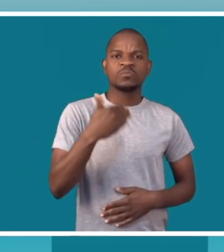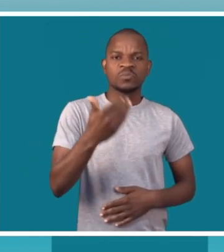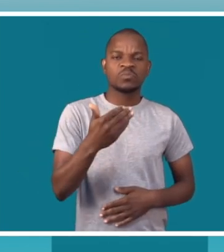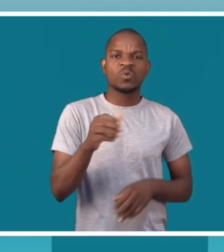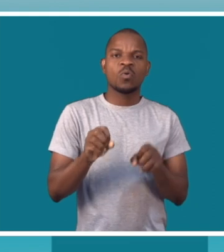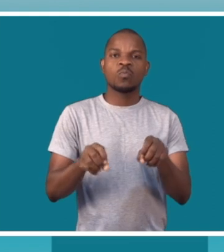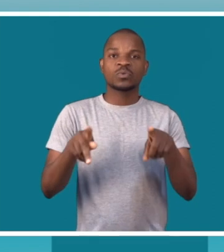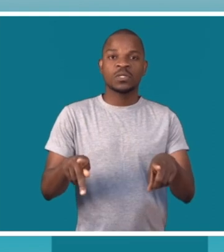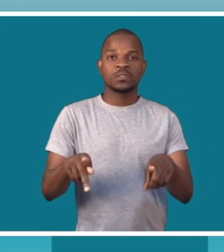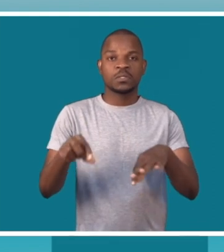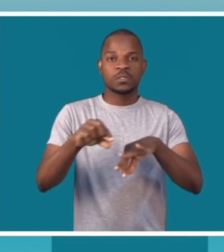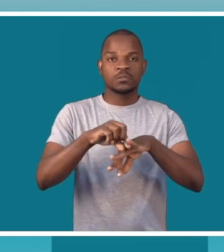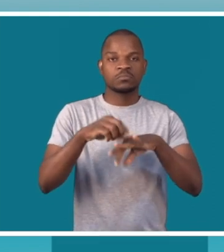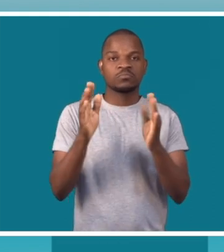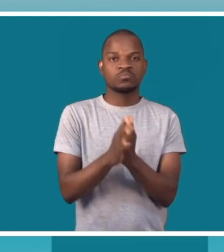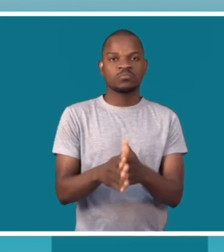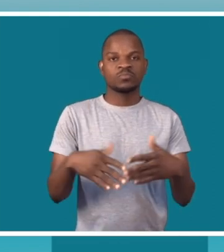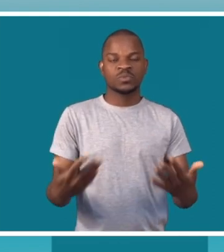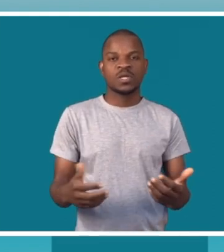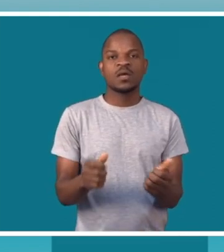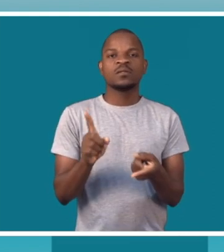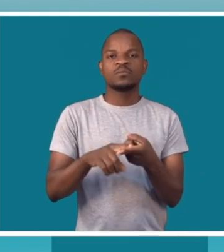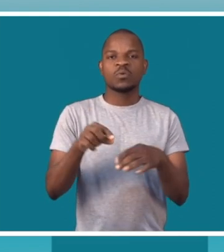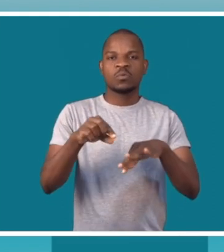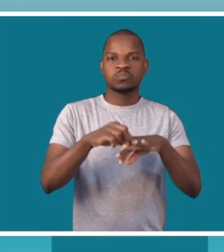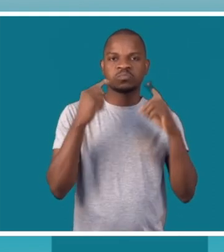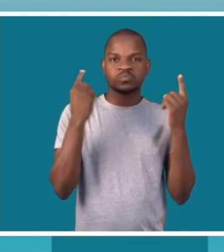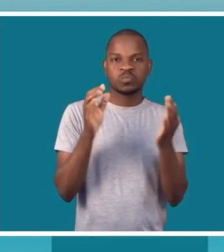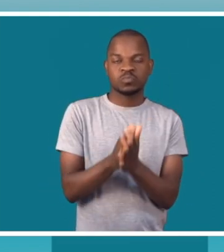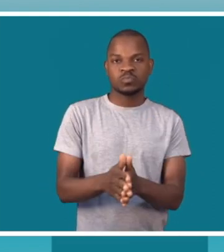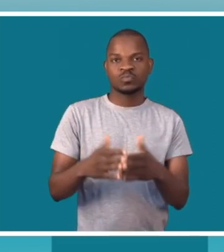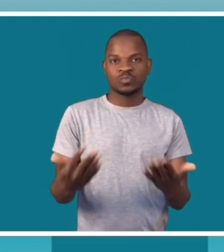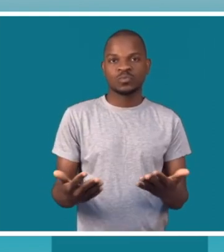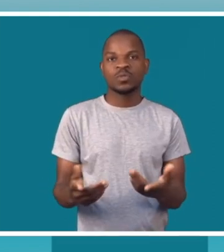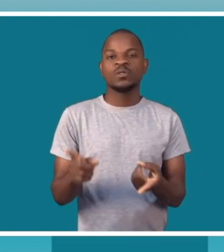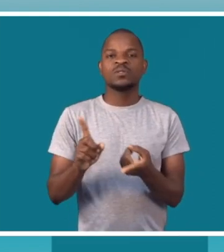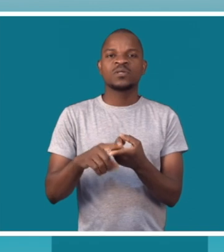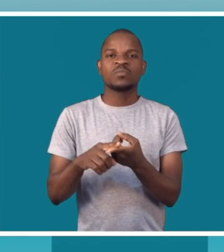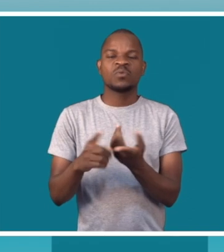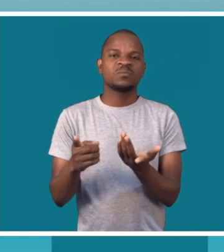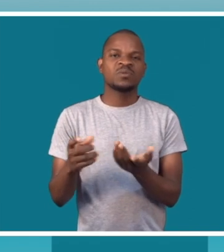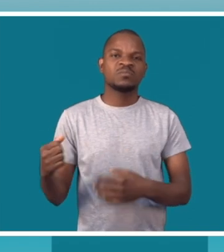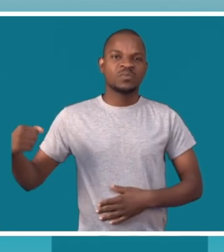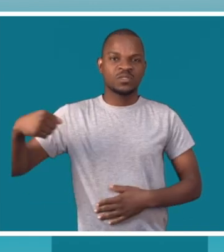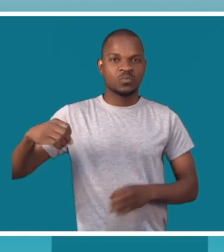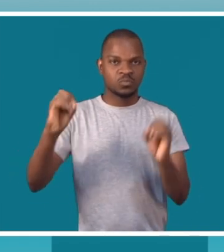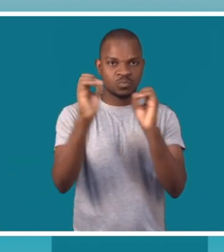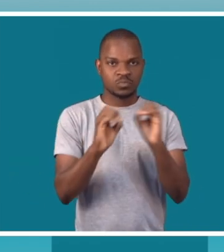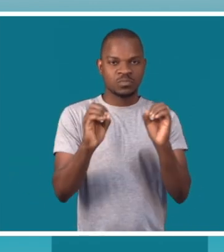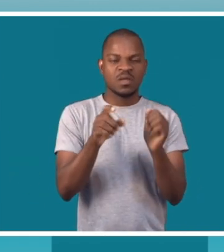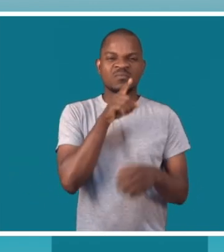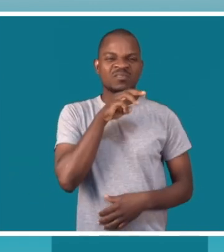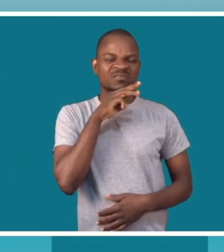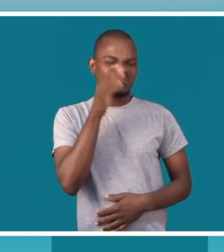essa menina não tem oportunidade de se casar. Não se casando, não sendo lobulada,